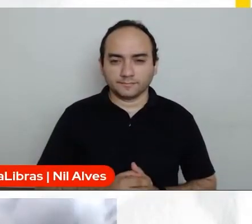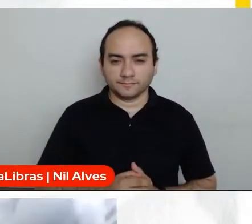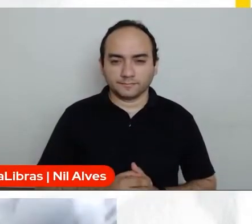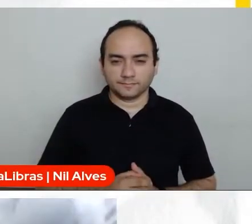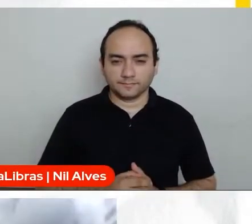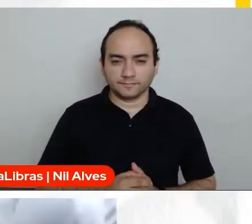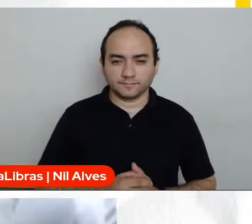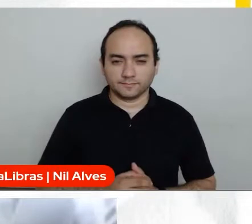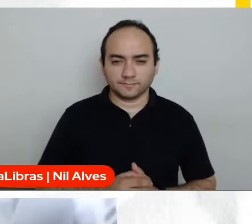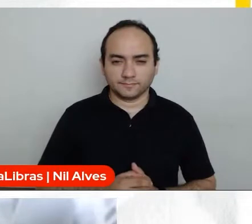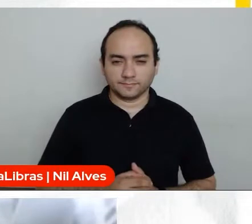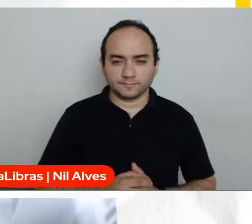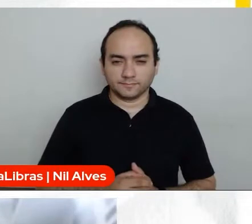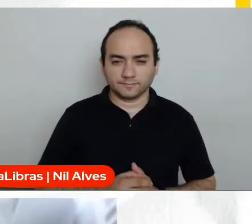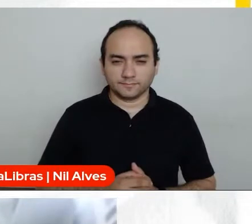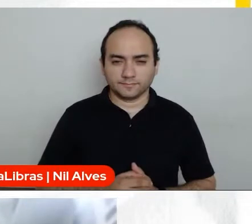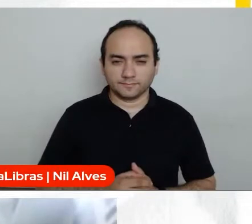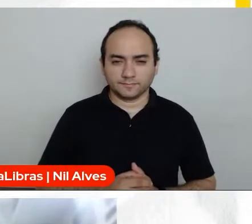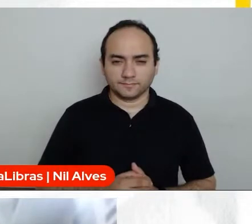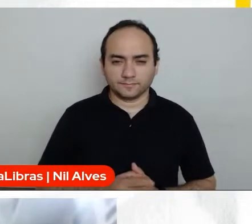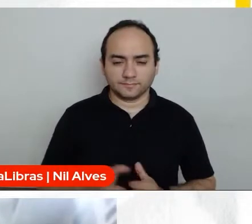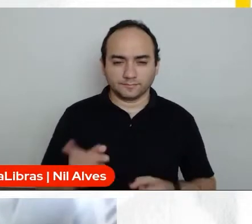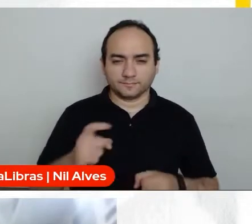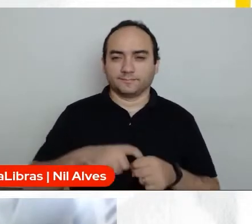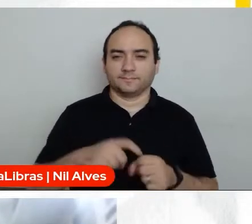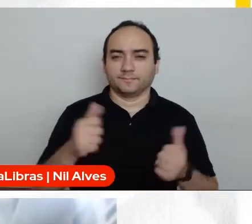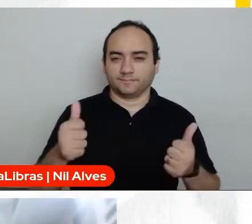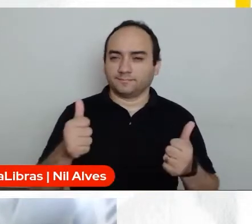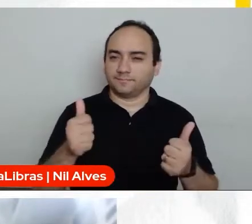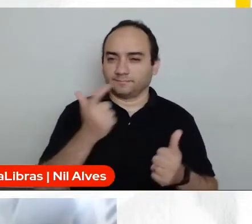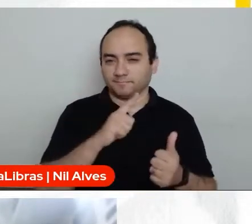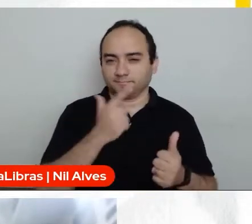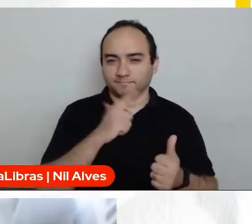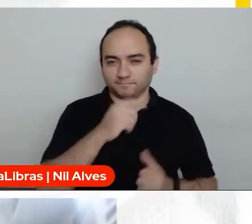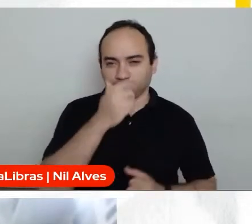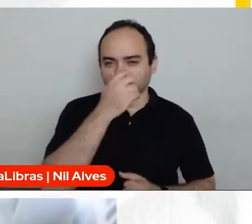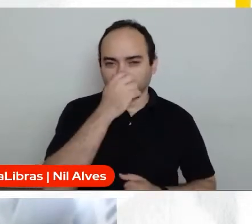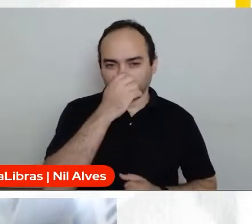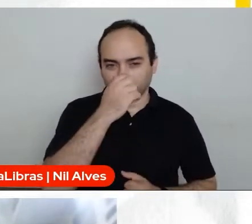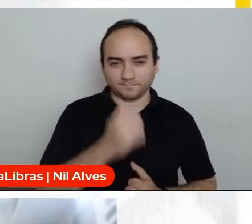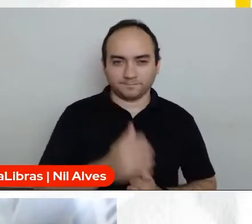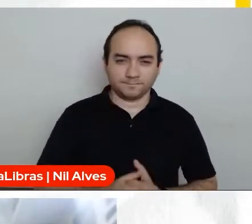Acho que ela está conseguindo retornar. Voltou? Deu certo.